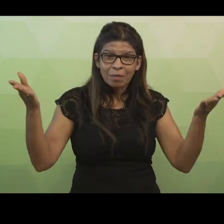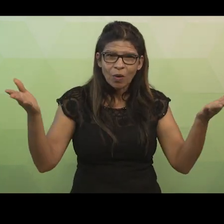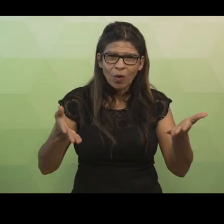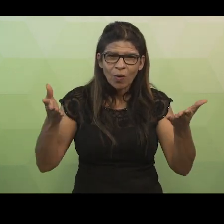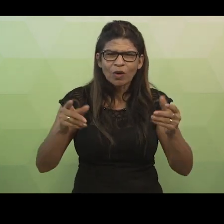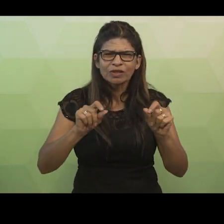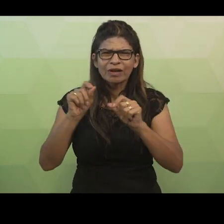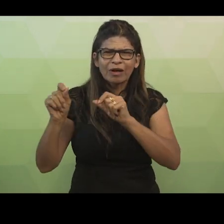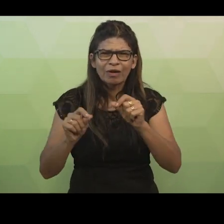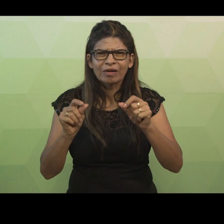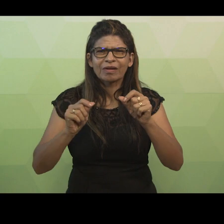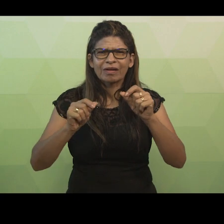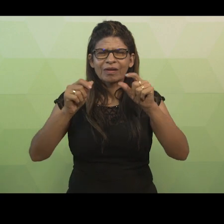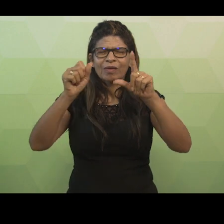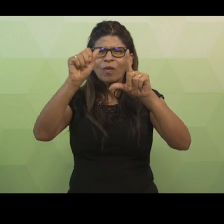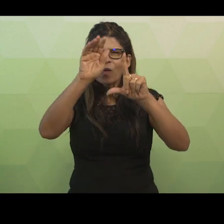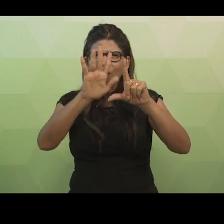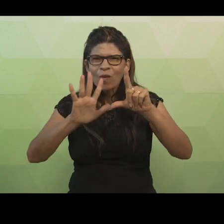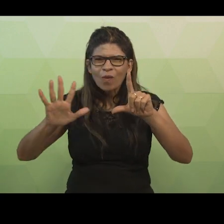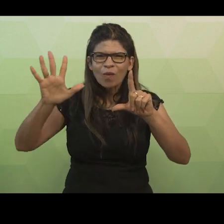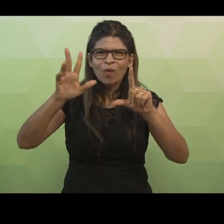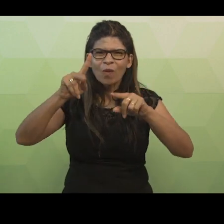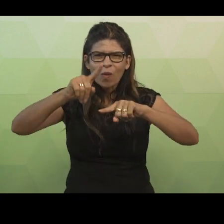classe de objeto. Vamos começar?